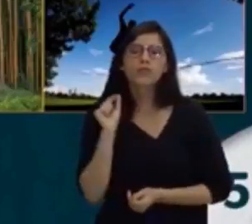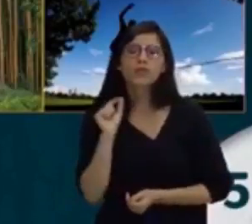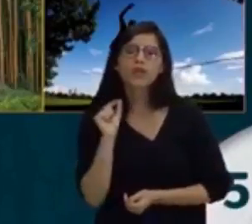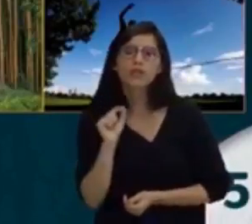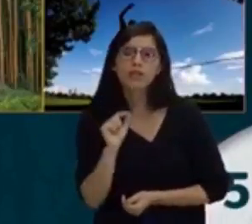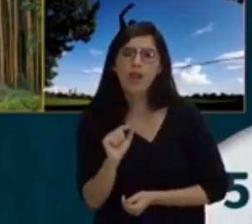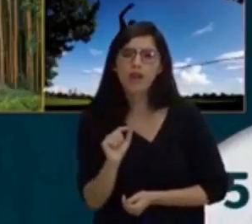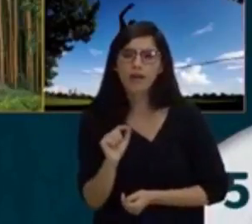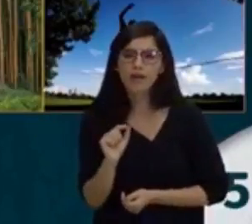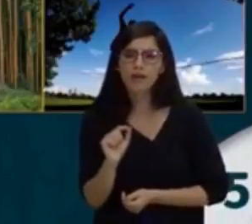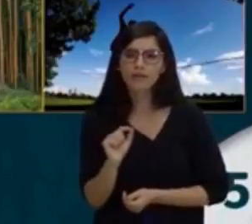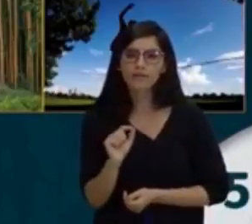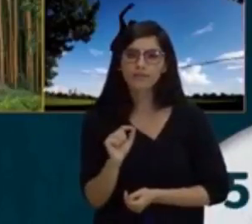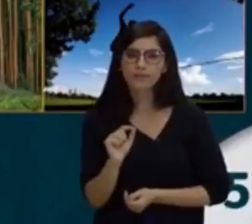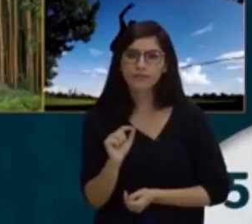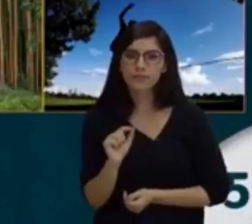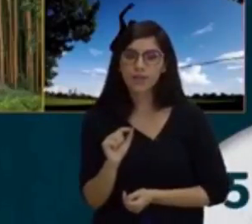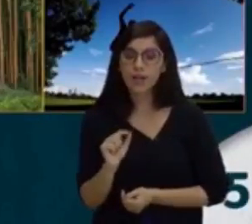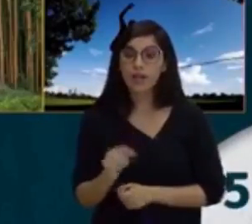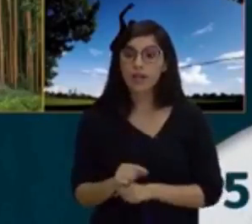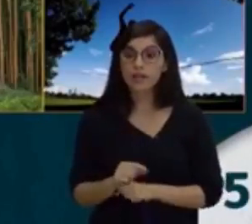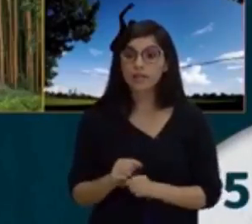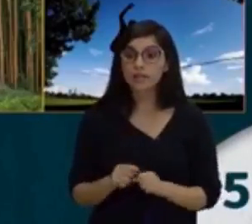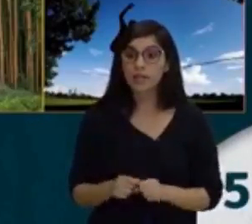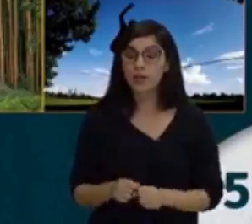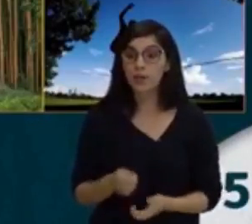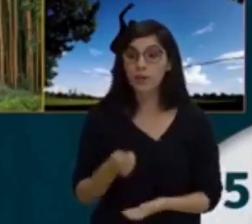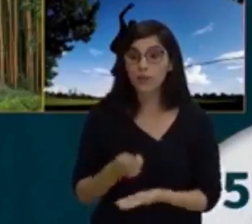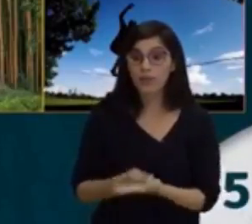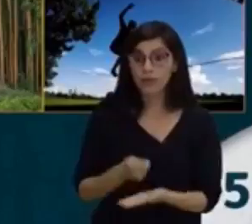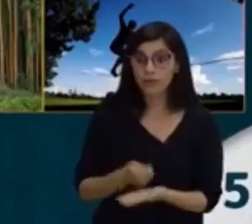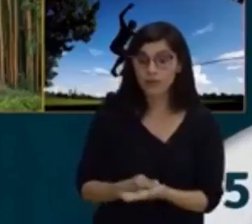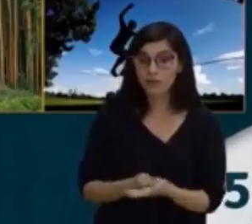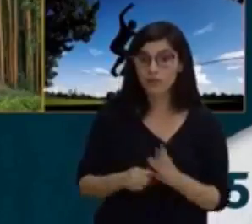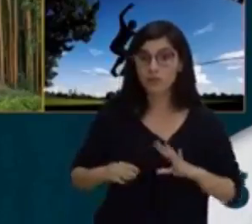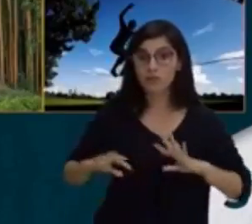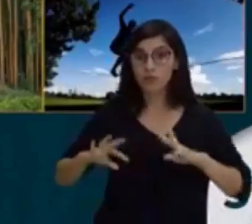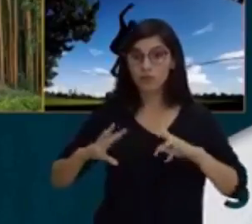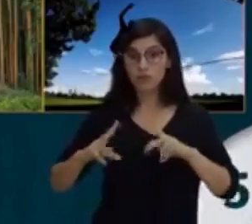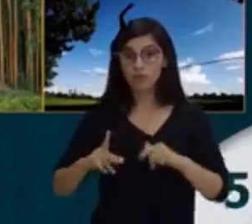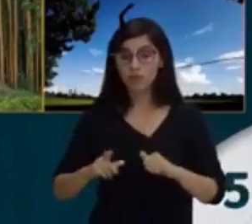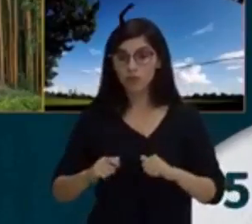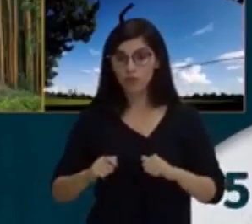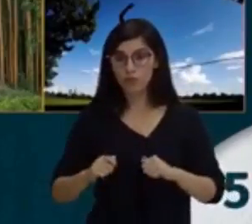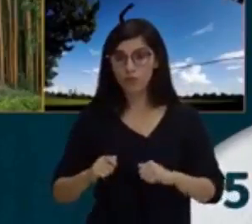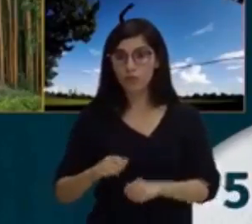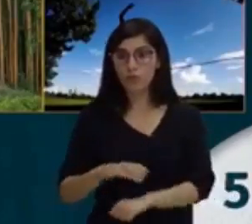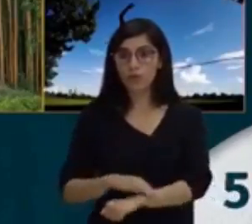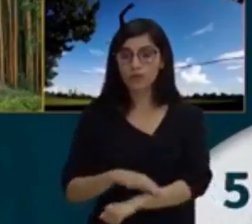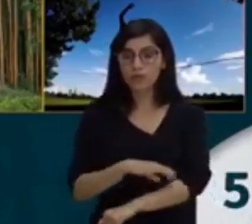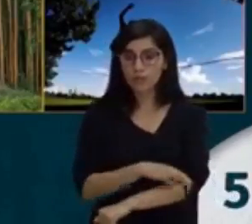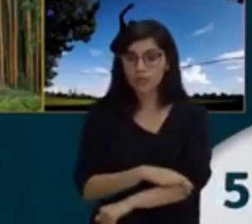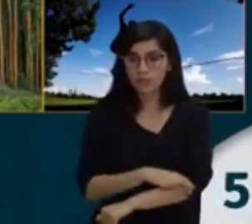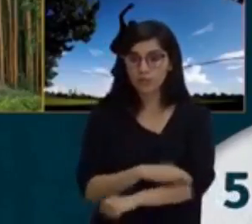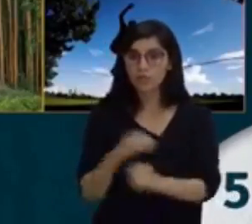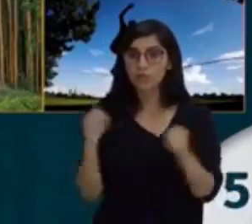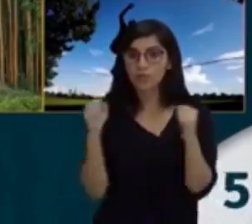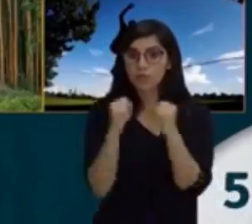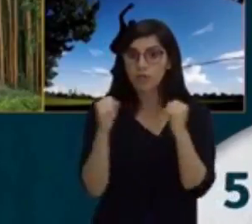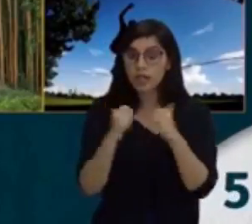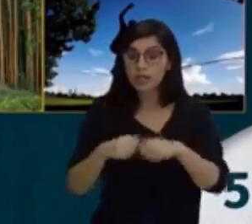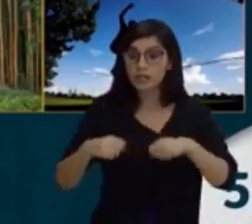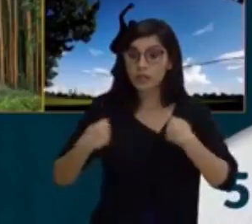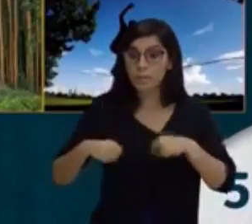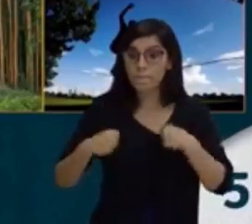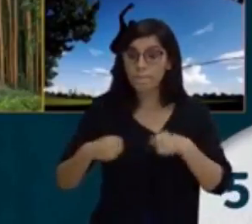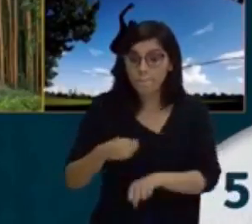física? Valências físicas são definidas como todo atributo físico treinável. Vou repetir aqui.